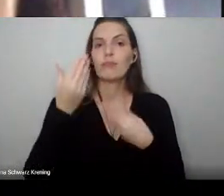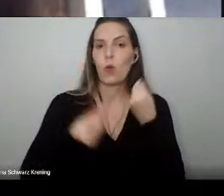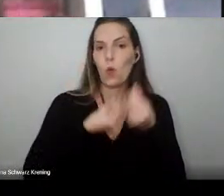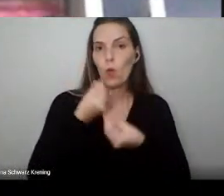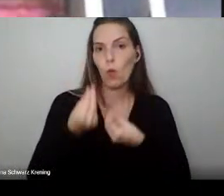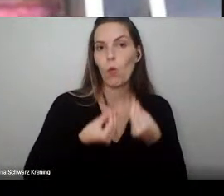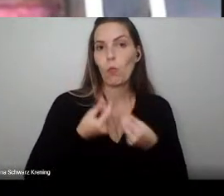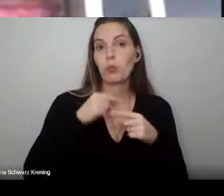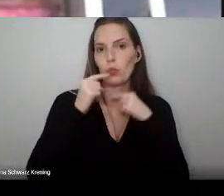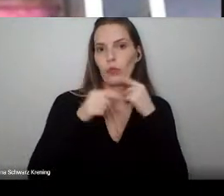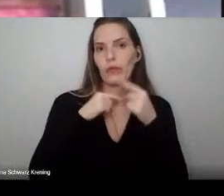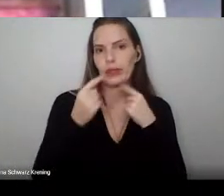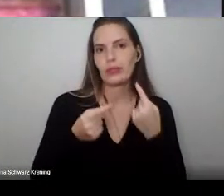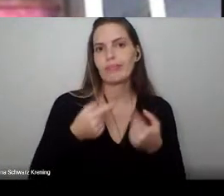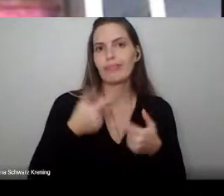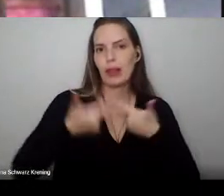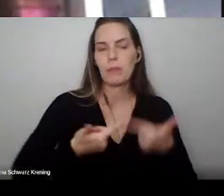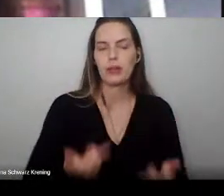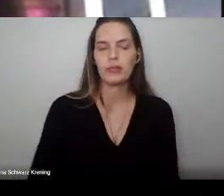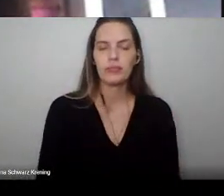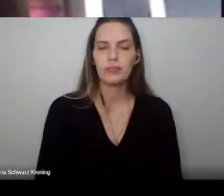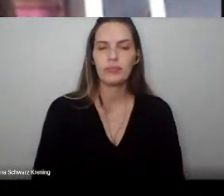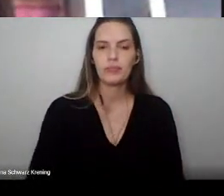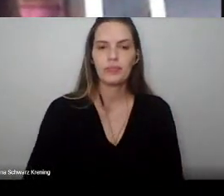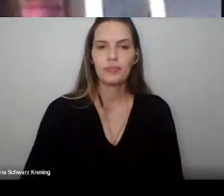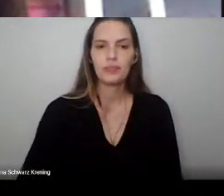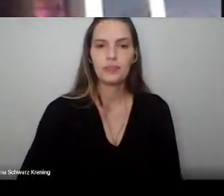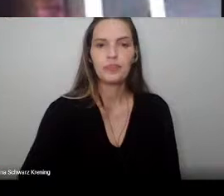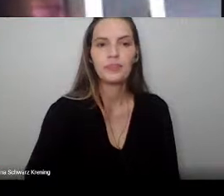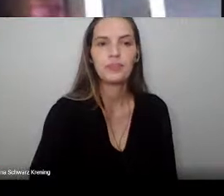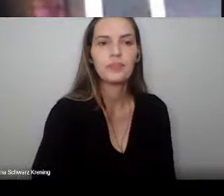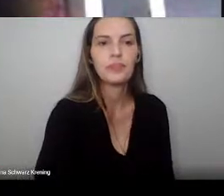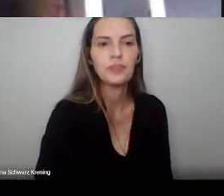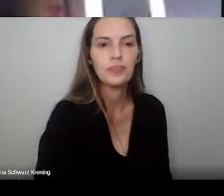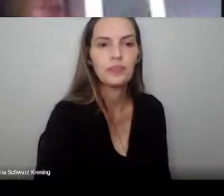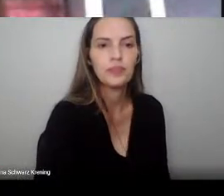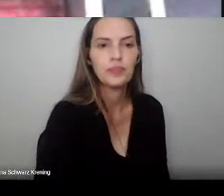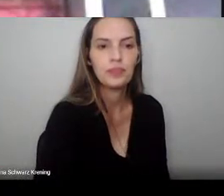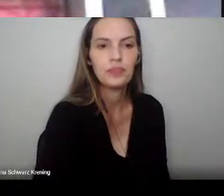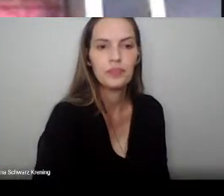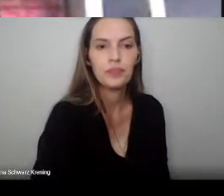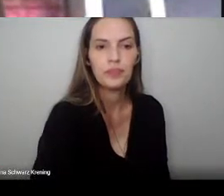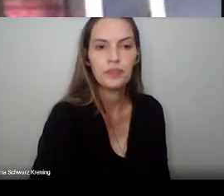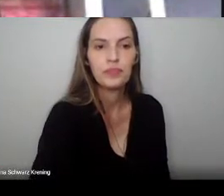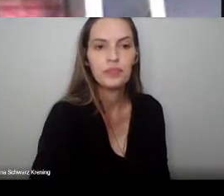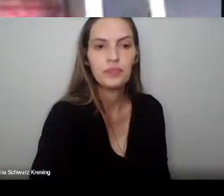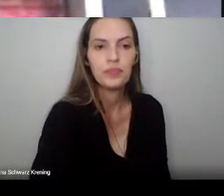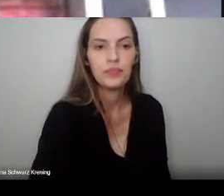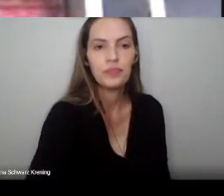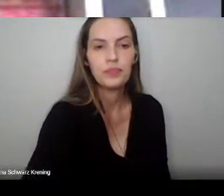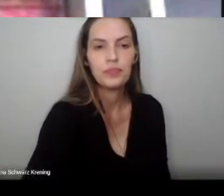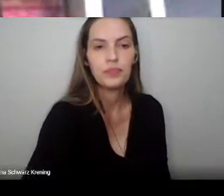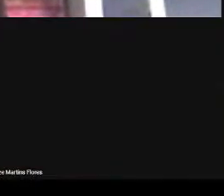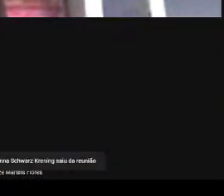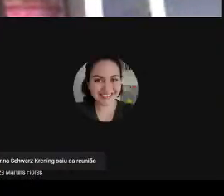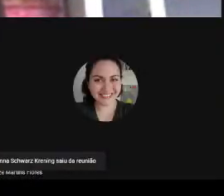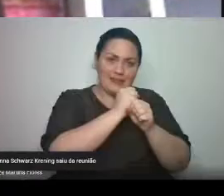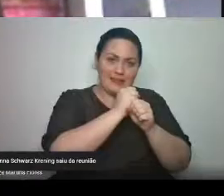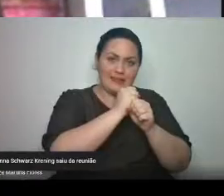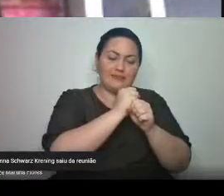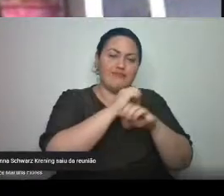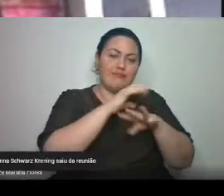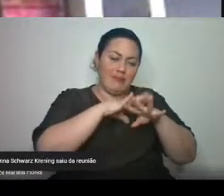de exatas em alguns de vocês, mas a outra parte, que é a parte da saúde, é uma parte que é puramente